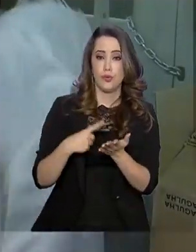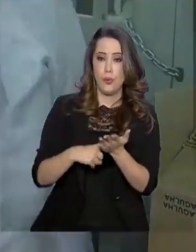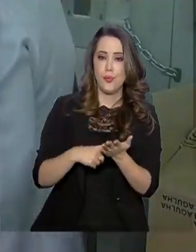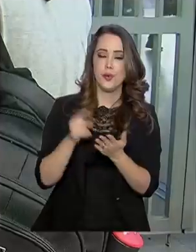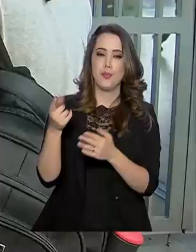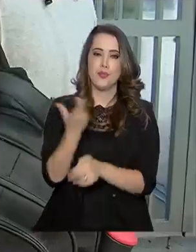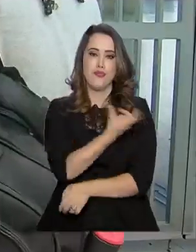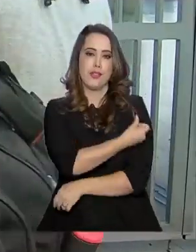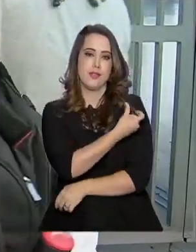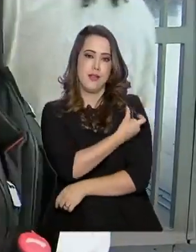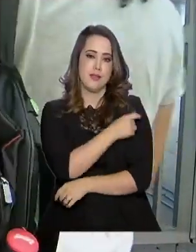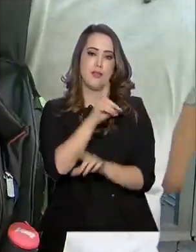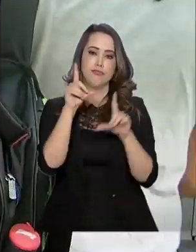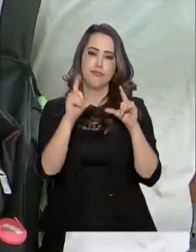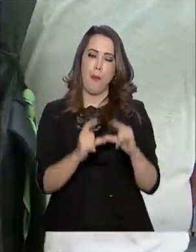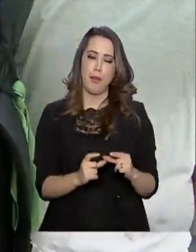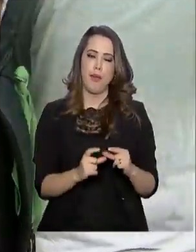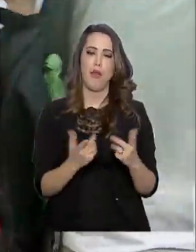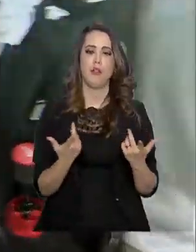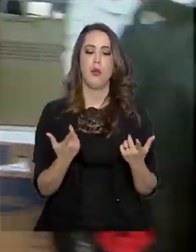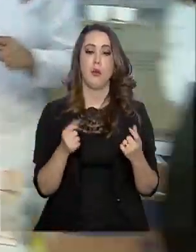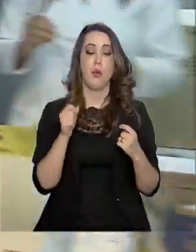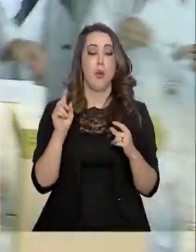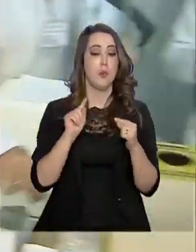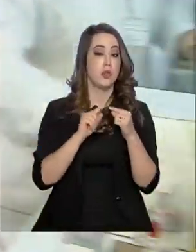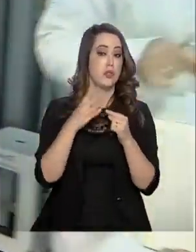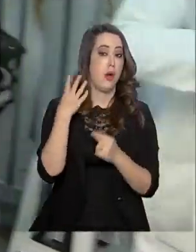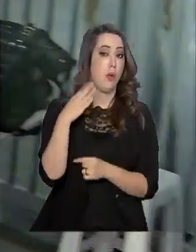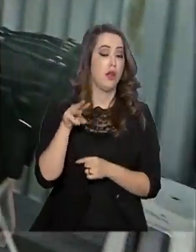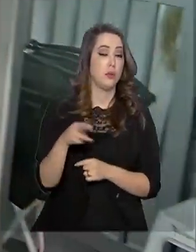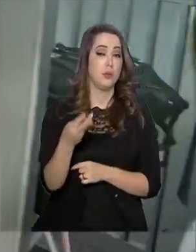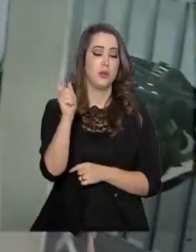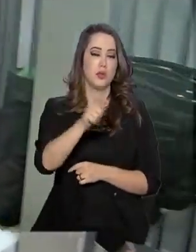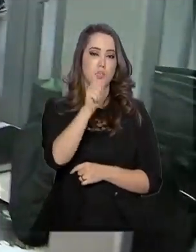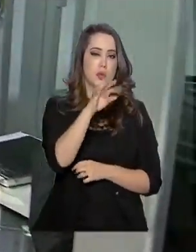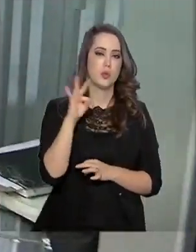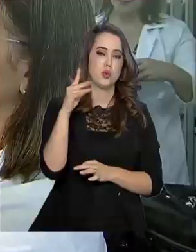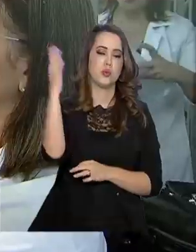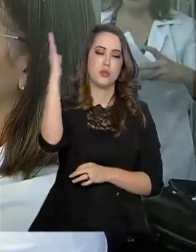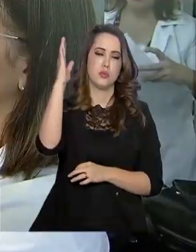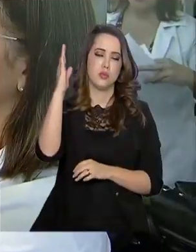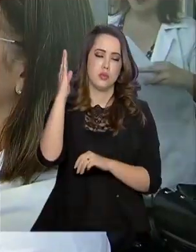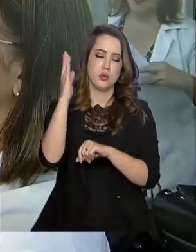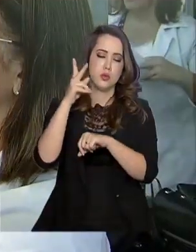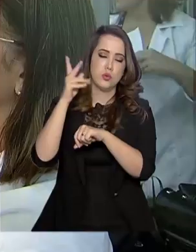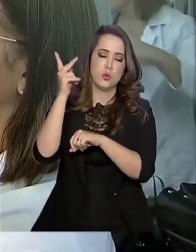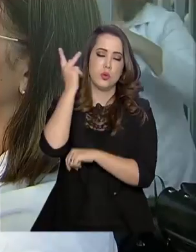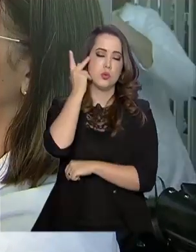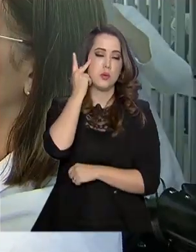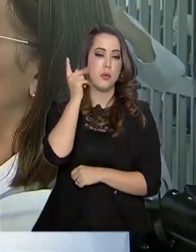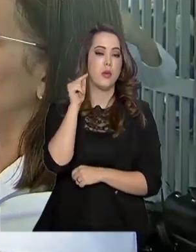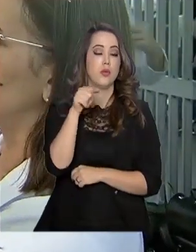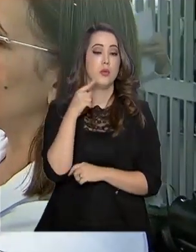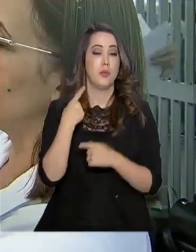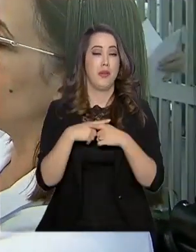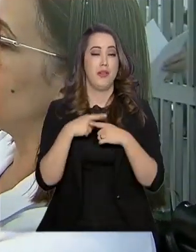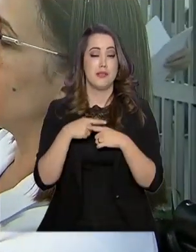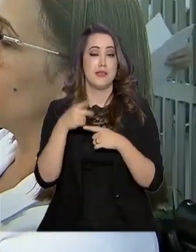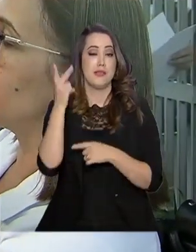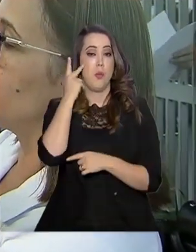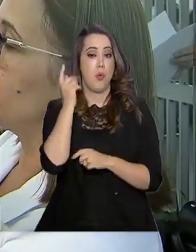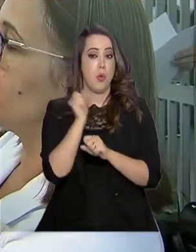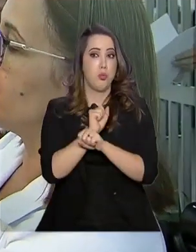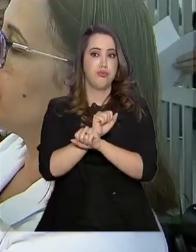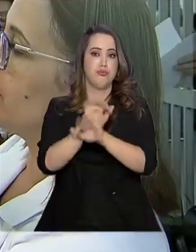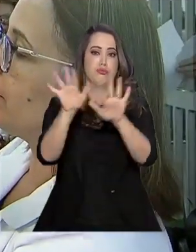do esperado. A meta é vacinar quase 4 milhões de pessoas em todo o estado. São Paulo sofre com o surto de sarampo.